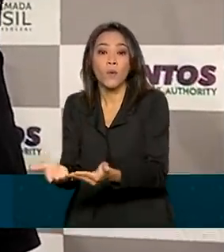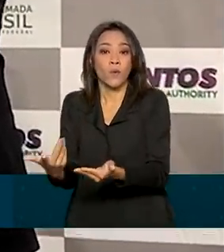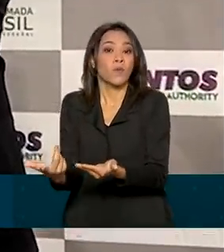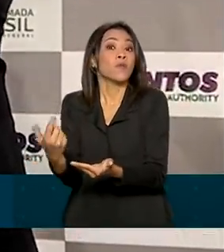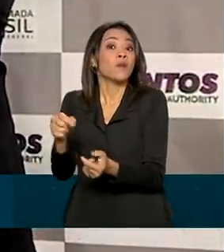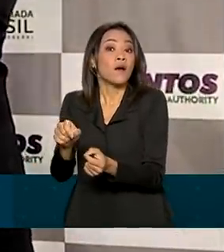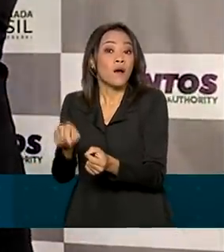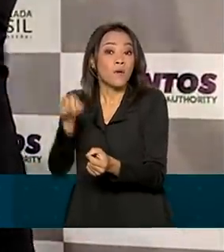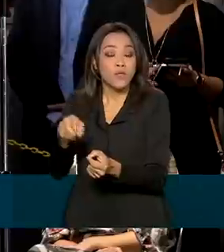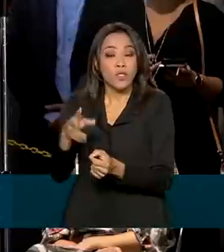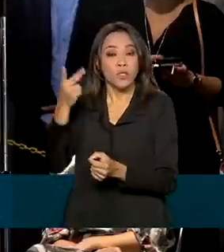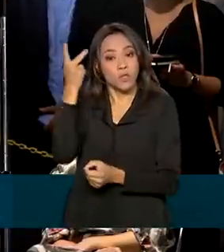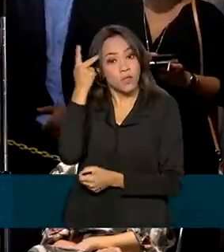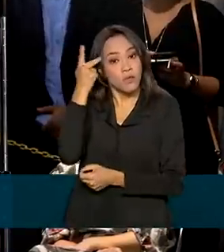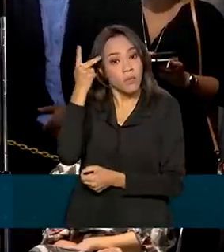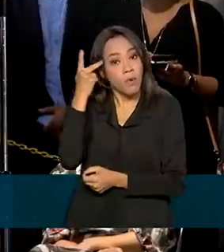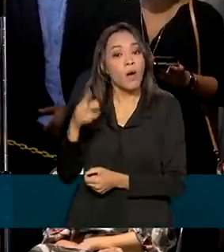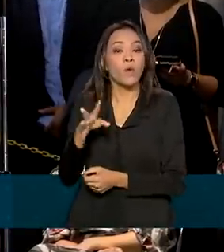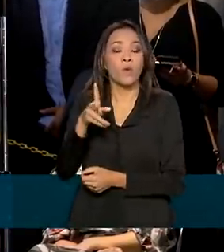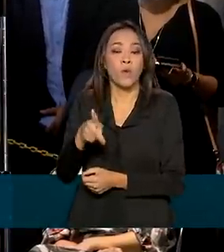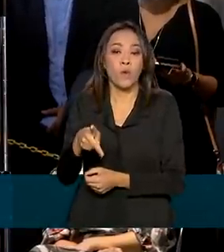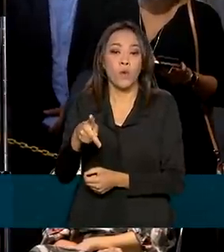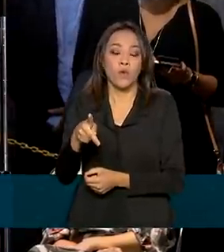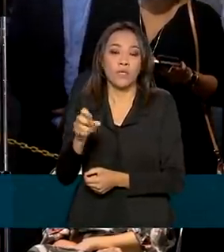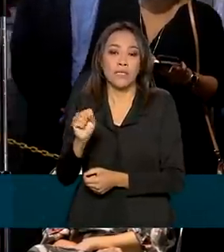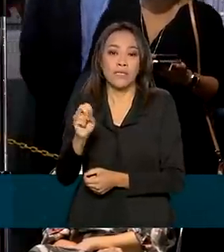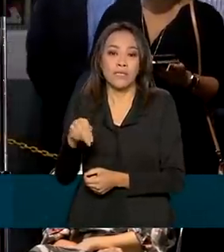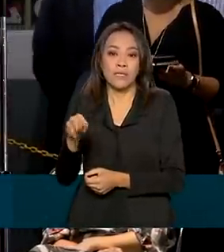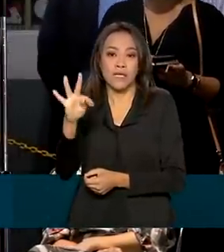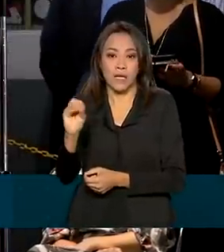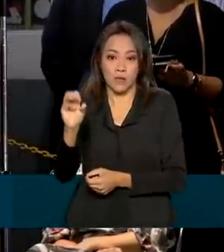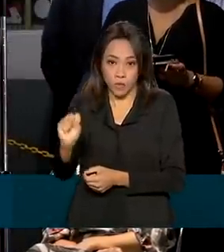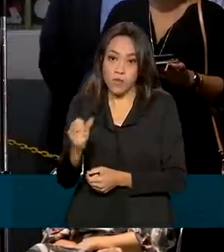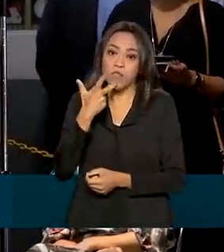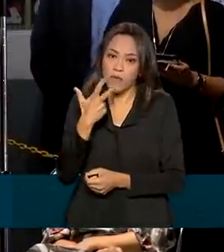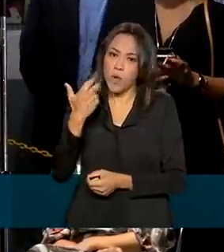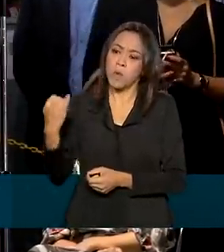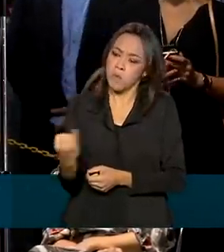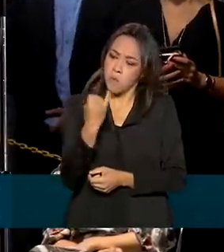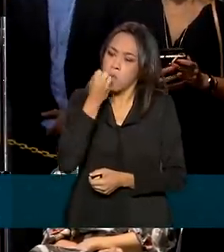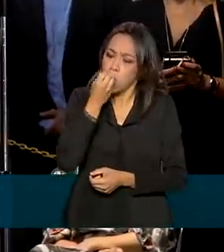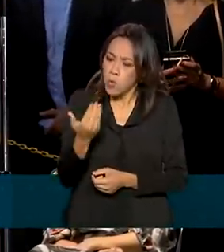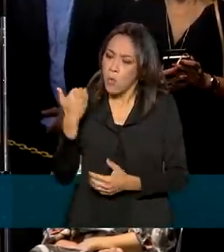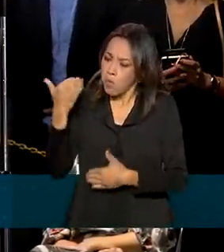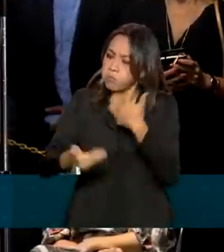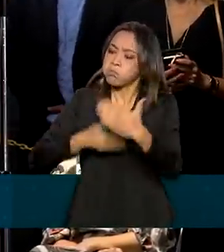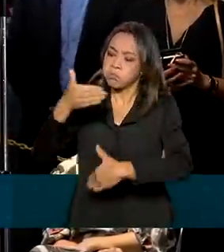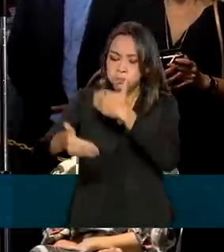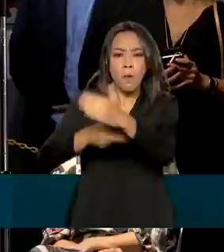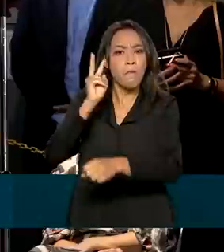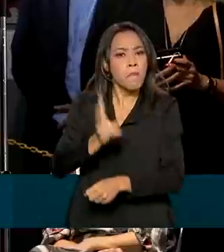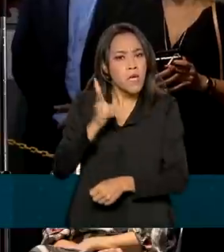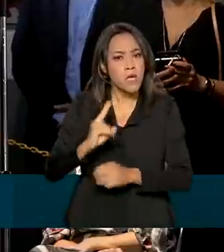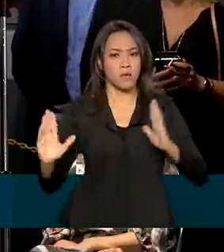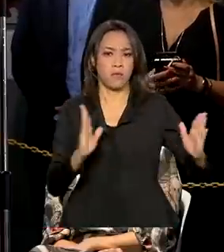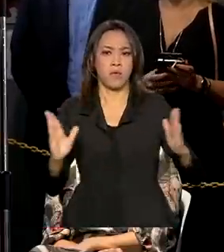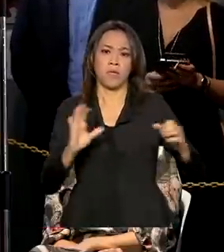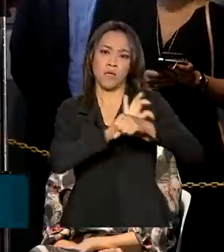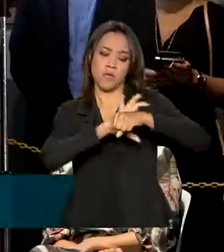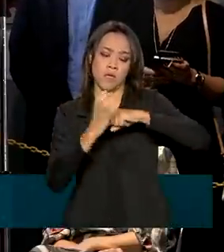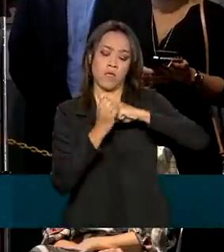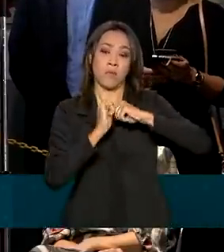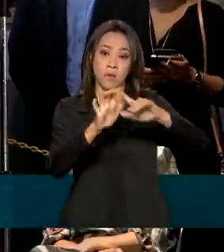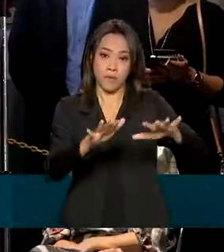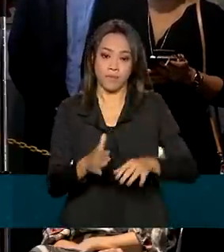vacinação dos trabalhadores. Ele destacou o bom desempenho do setor portuário mesmo durante a pandemia. Tivemos ano passado uma